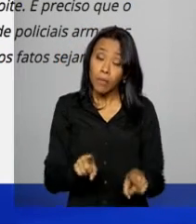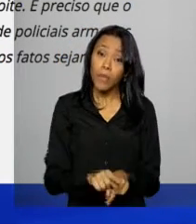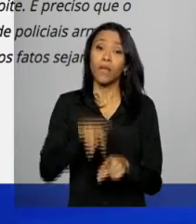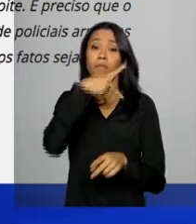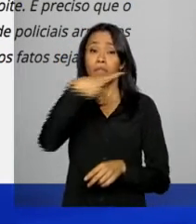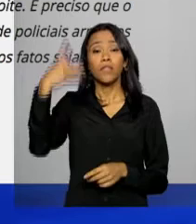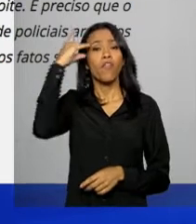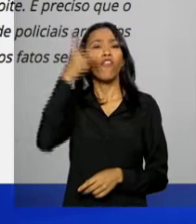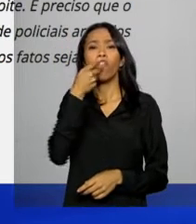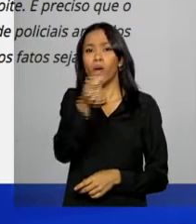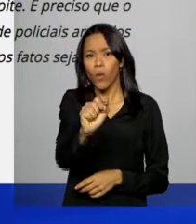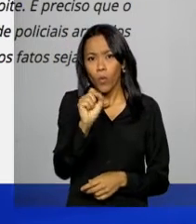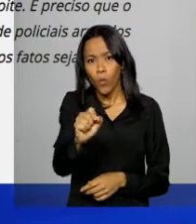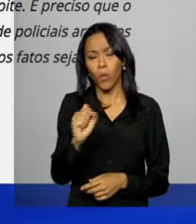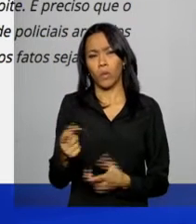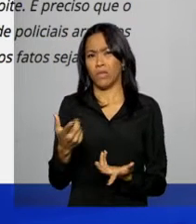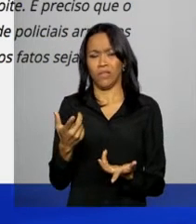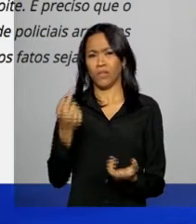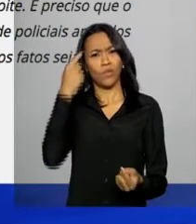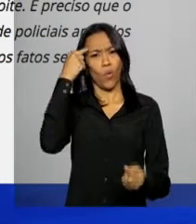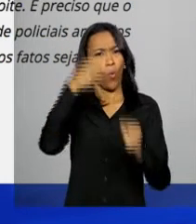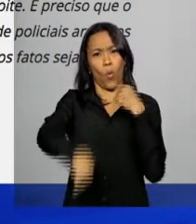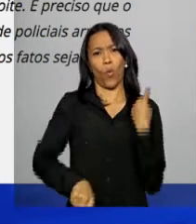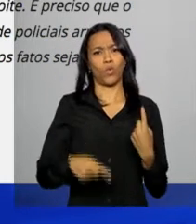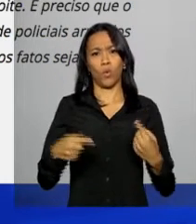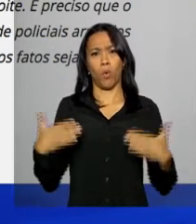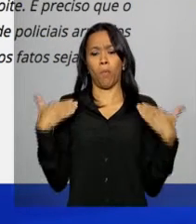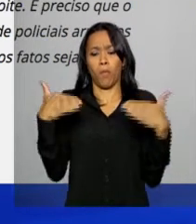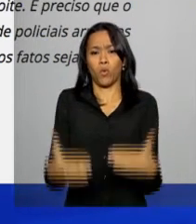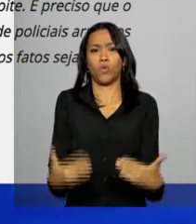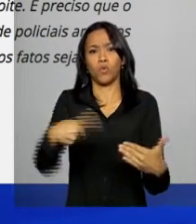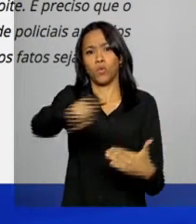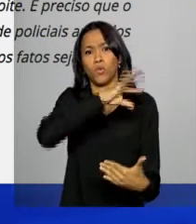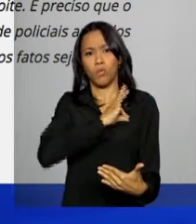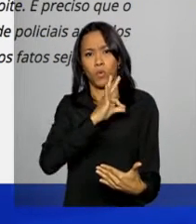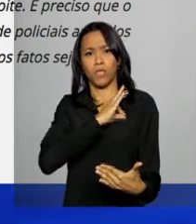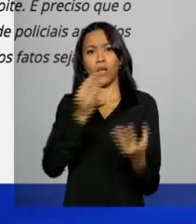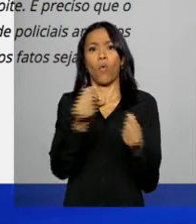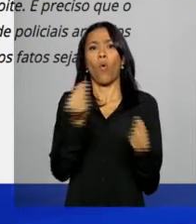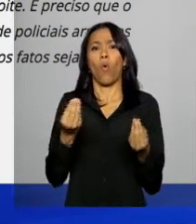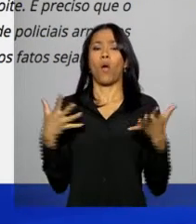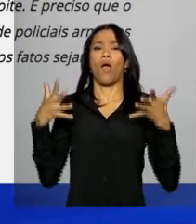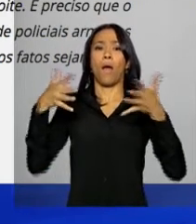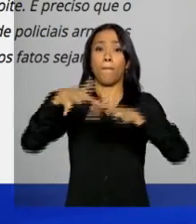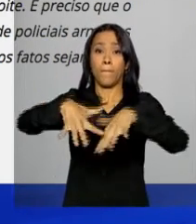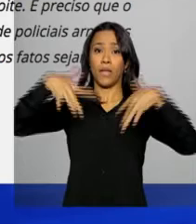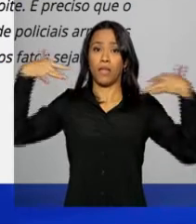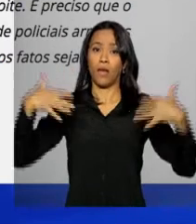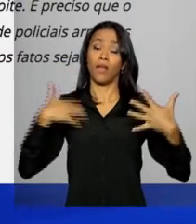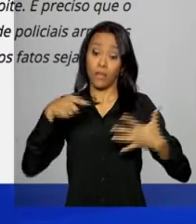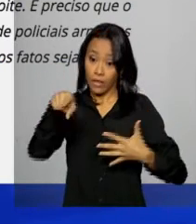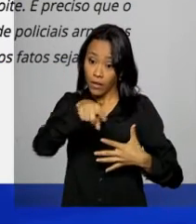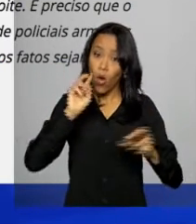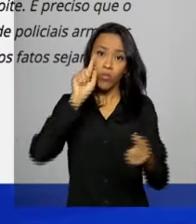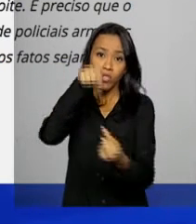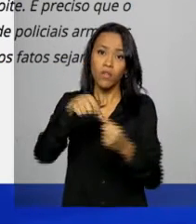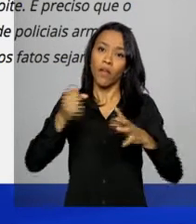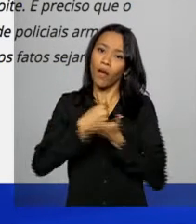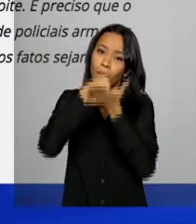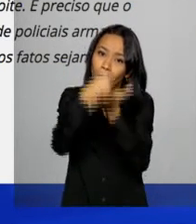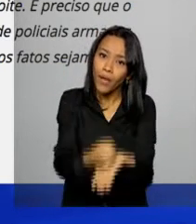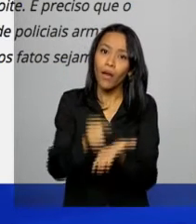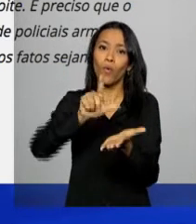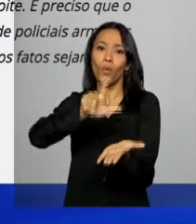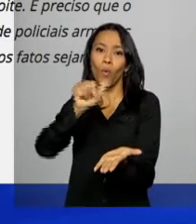condenou a ação de policiais armados durante uma plenária em apoio ao ex-presidente Luiz Inácio Lula da